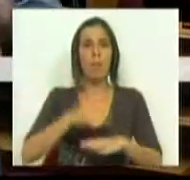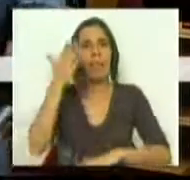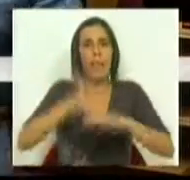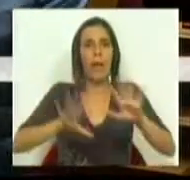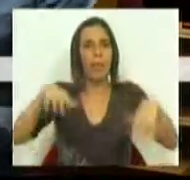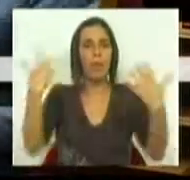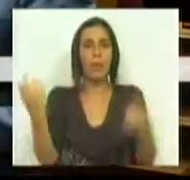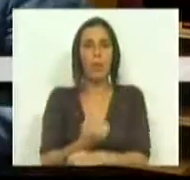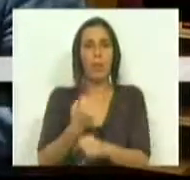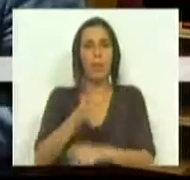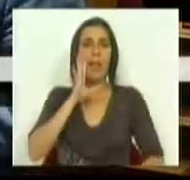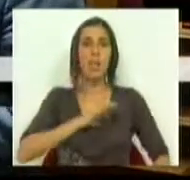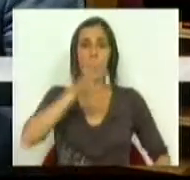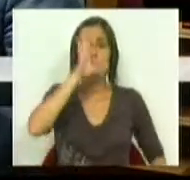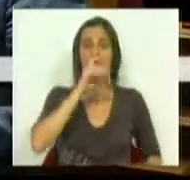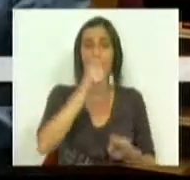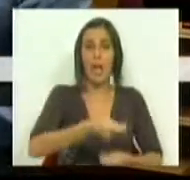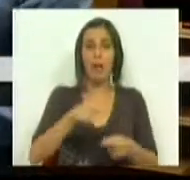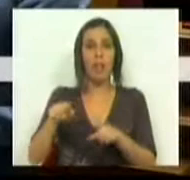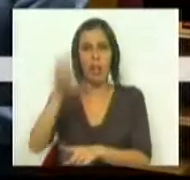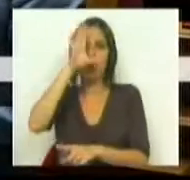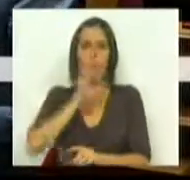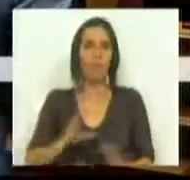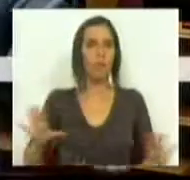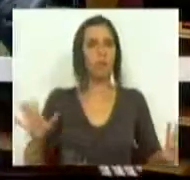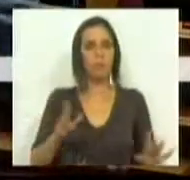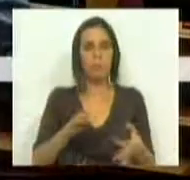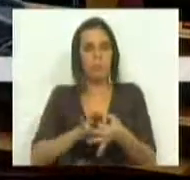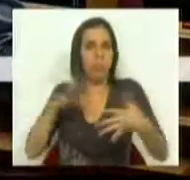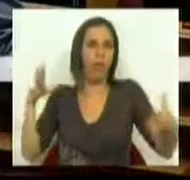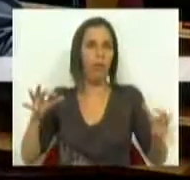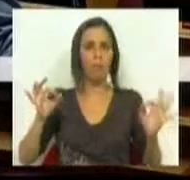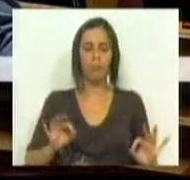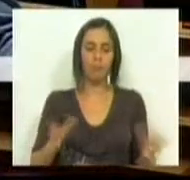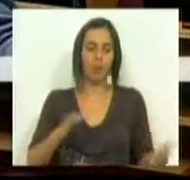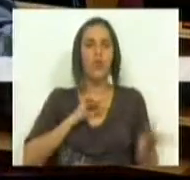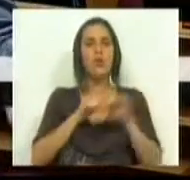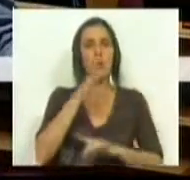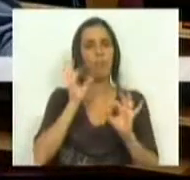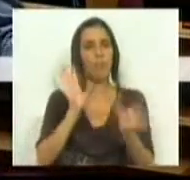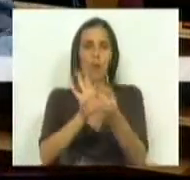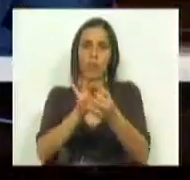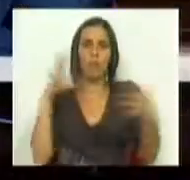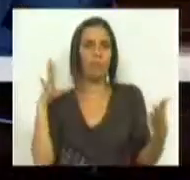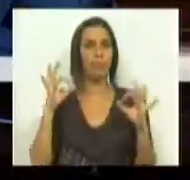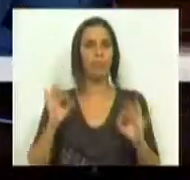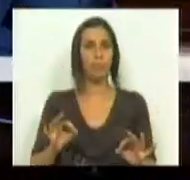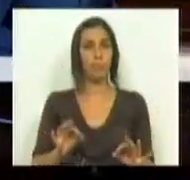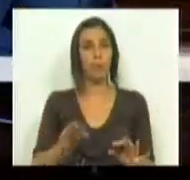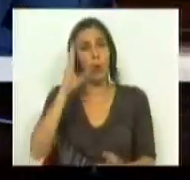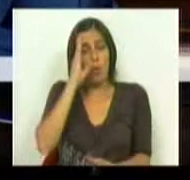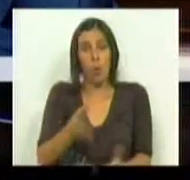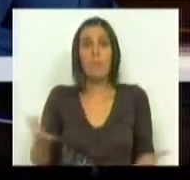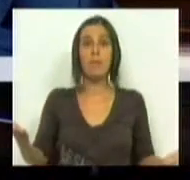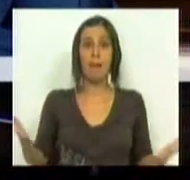graça do trabalho da Sra. Ministra da Agricultura e deste Governo é um despropósito, Sr. Deputado. É um despropósito, já que,